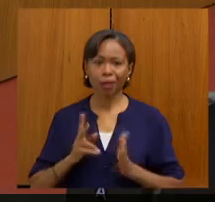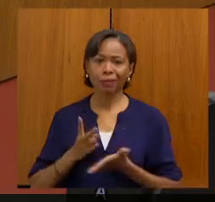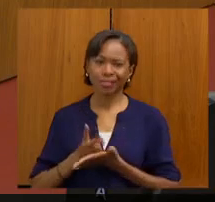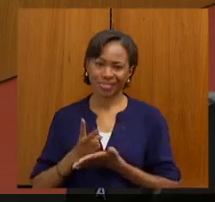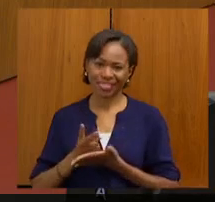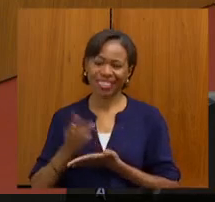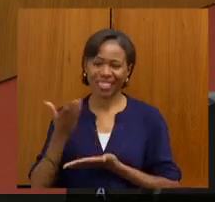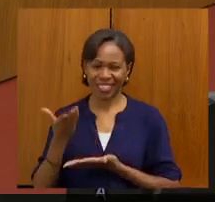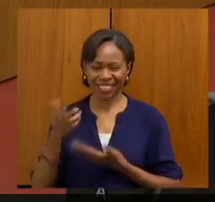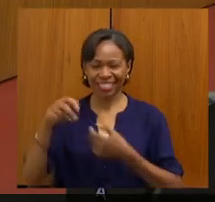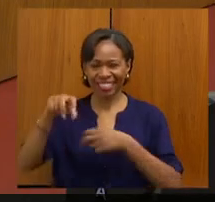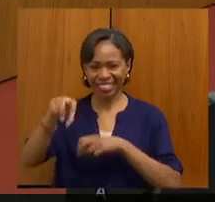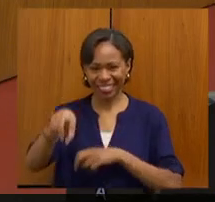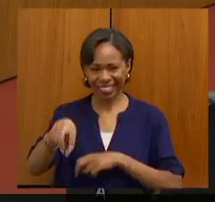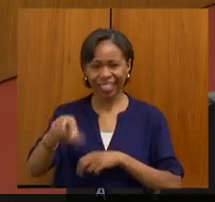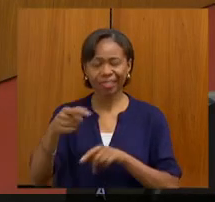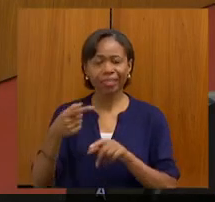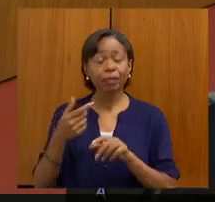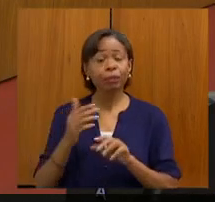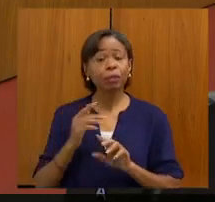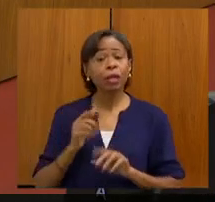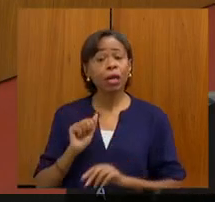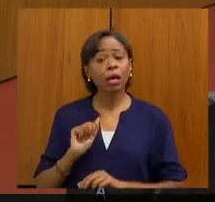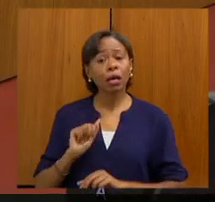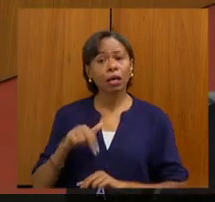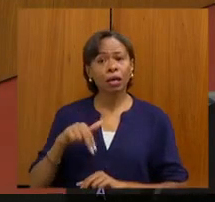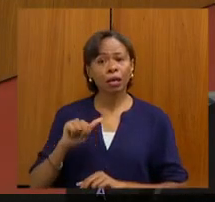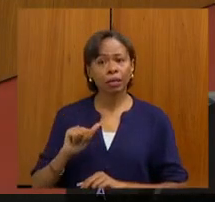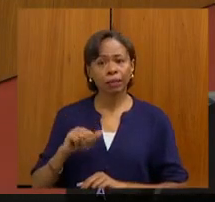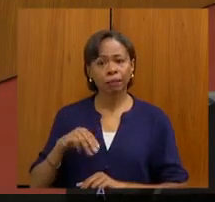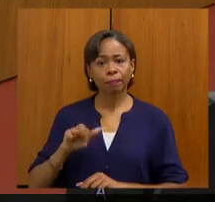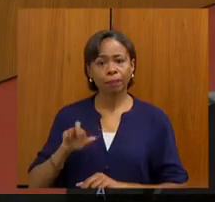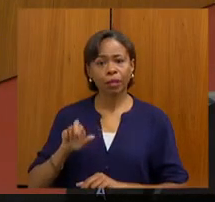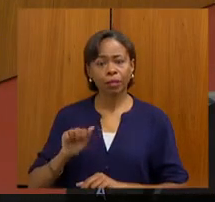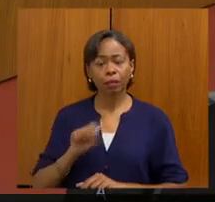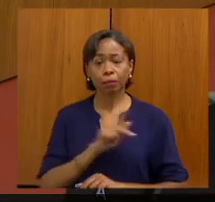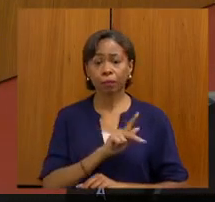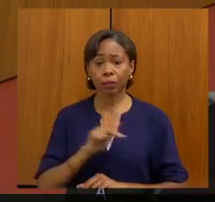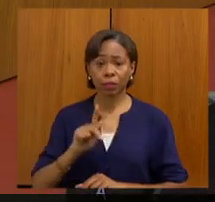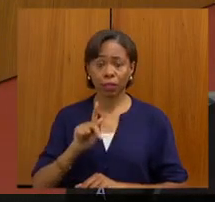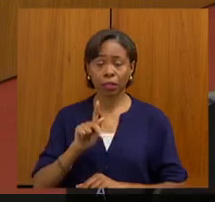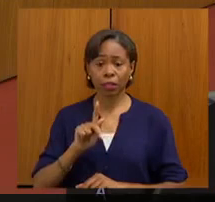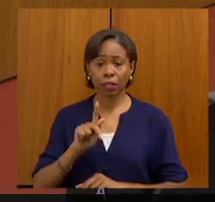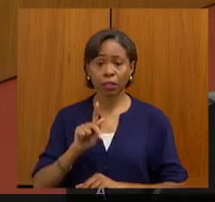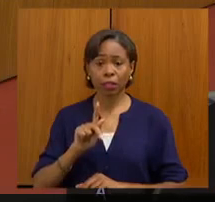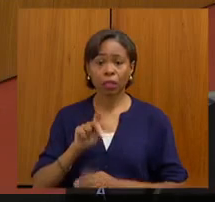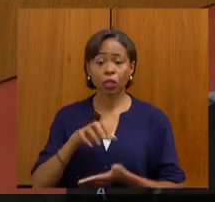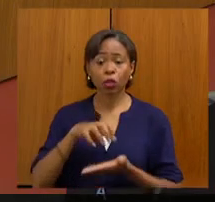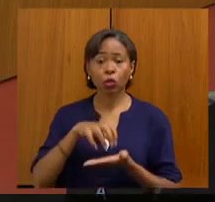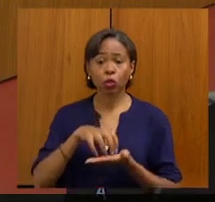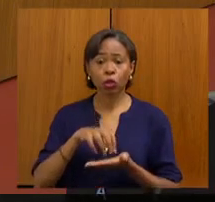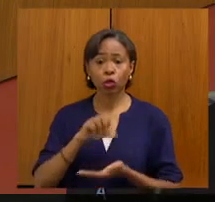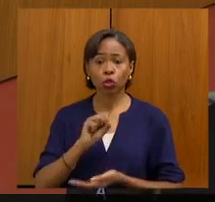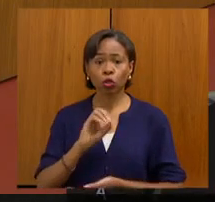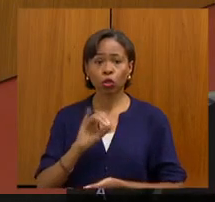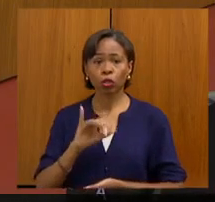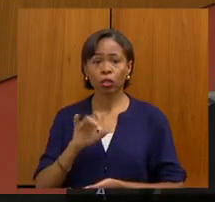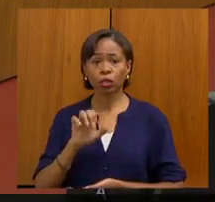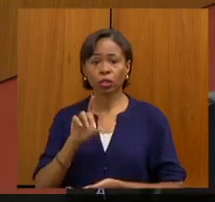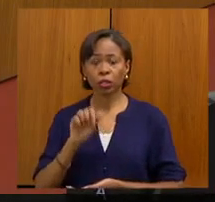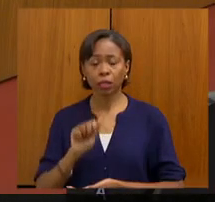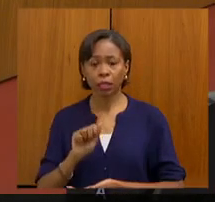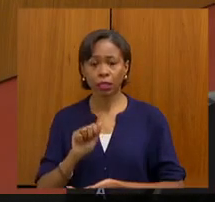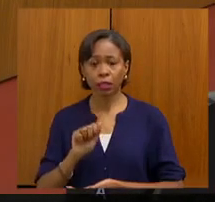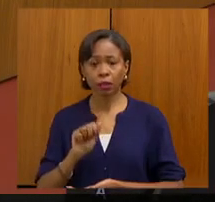mesa. a senhora Ana Maria Rodrigues dos Santos, presidente da Sociedade Brasileira de Mastrologia Regional de Minas Gerais.